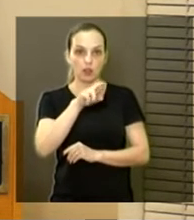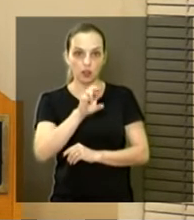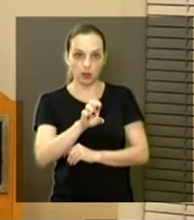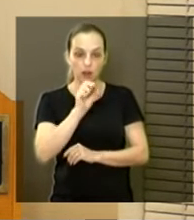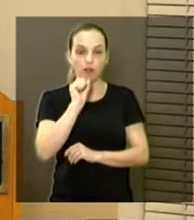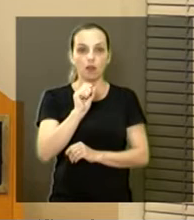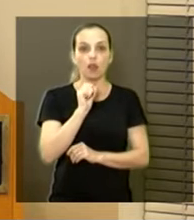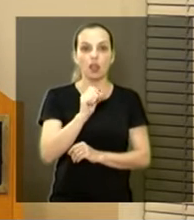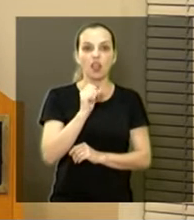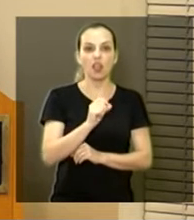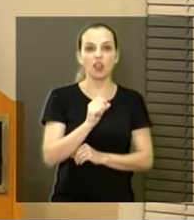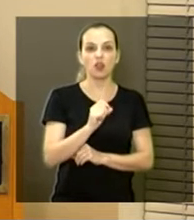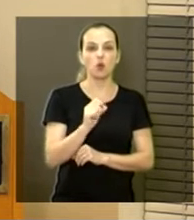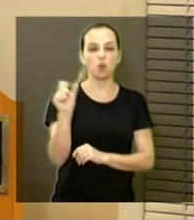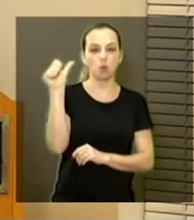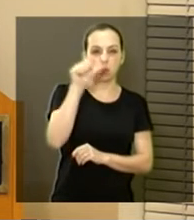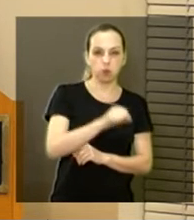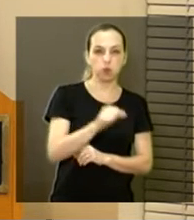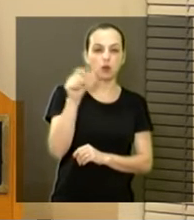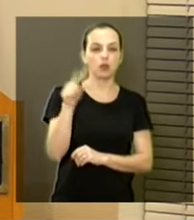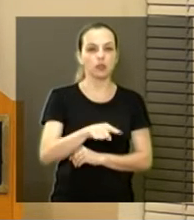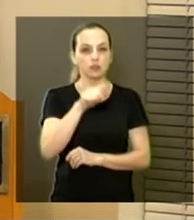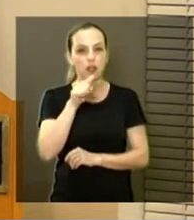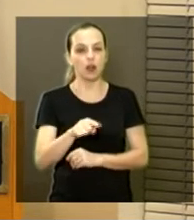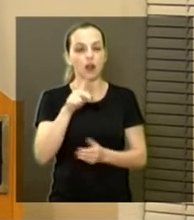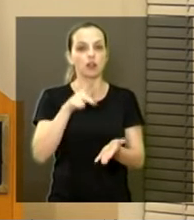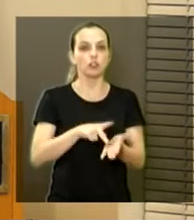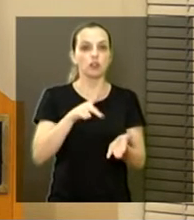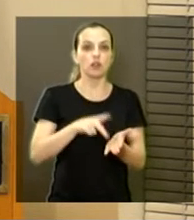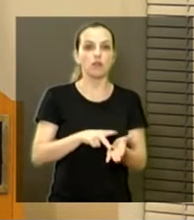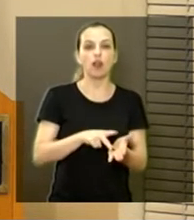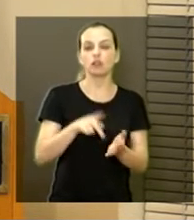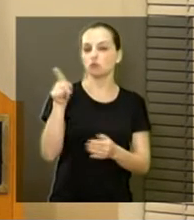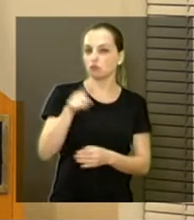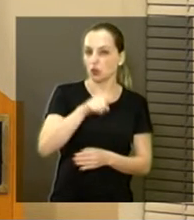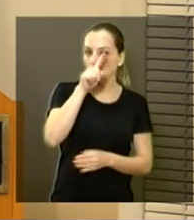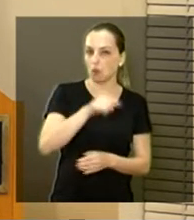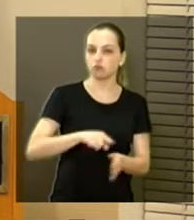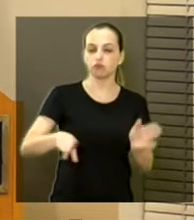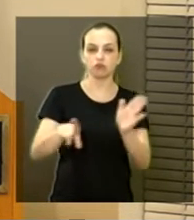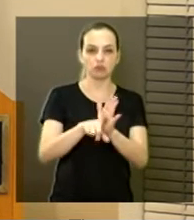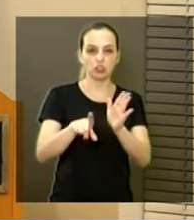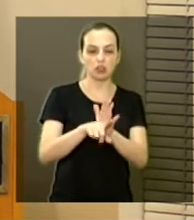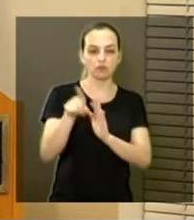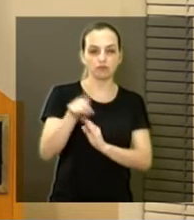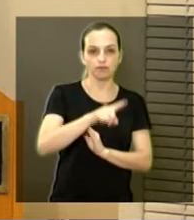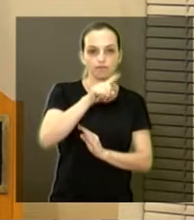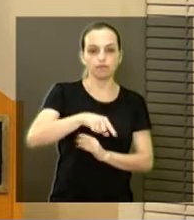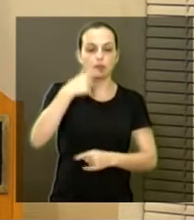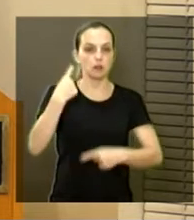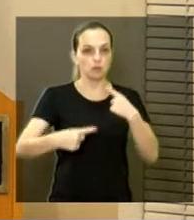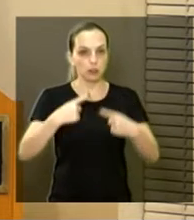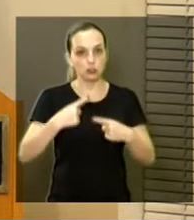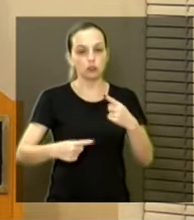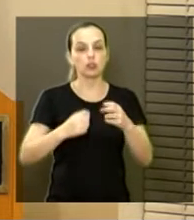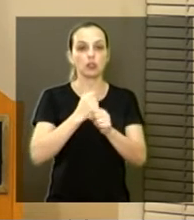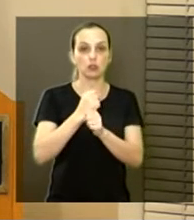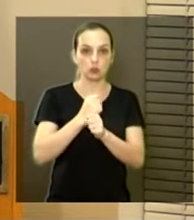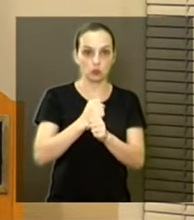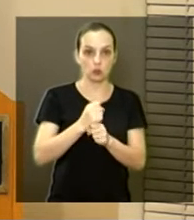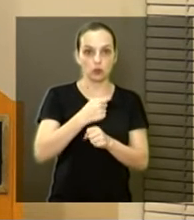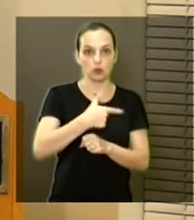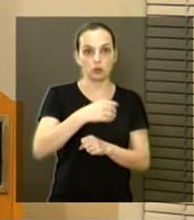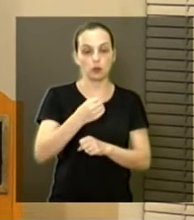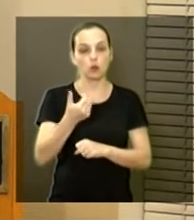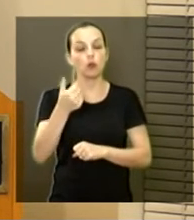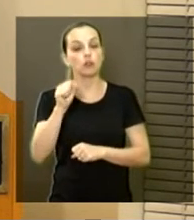falou, isso é um exagero, vamos cancelar, e realmente eliminou a lei, e vai discutir a PGV esse ano, e não aquela, é o que nós estávamos